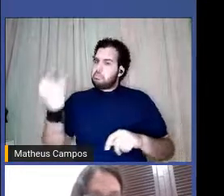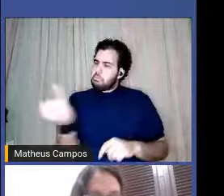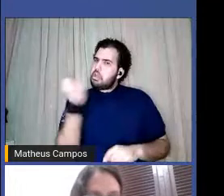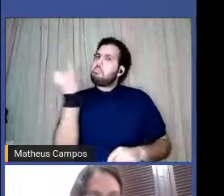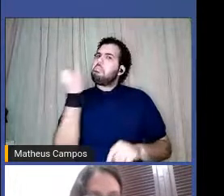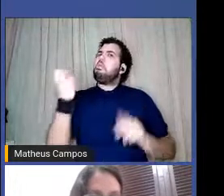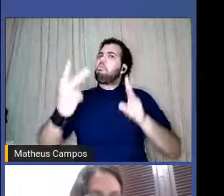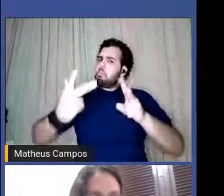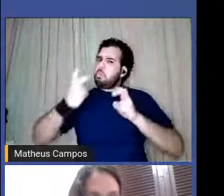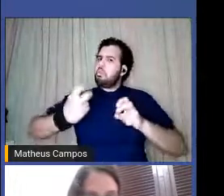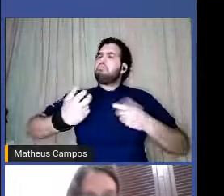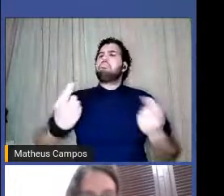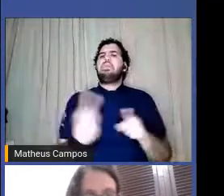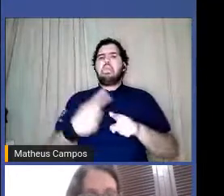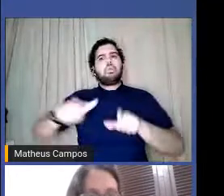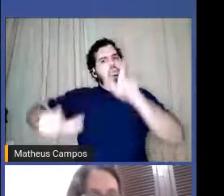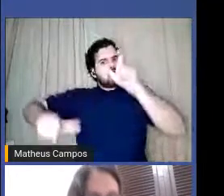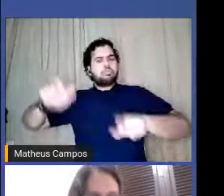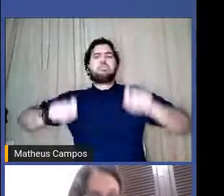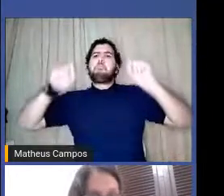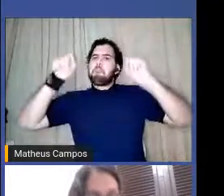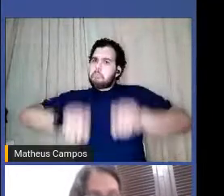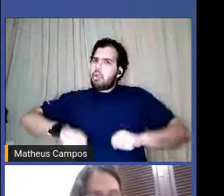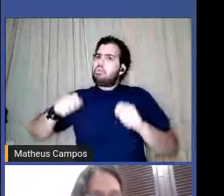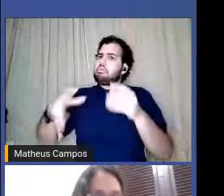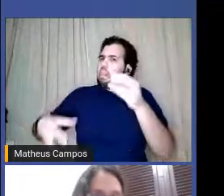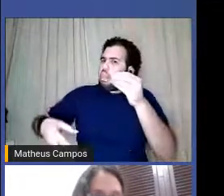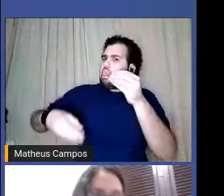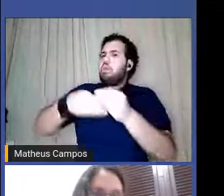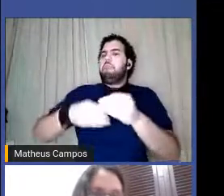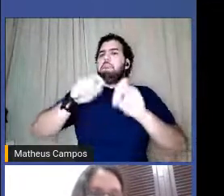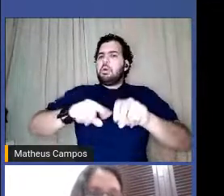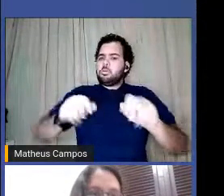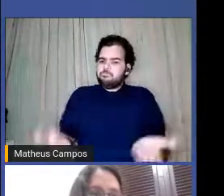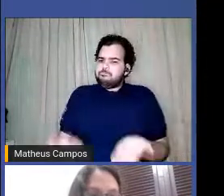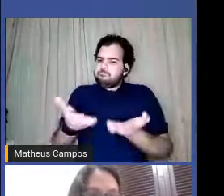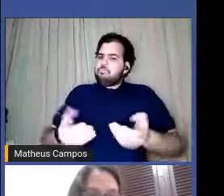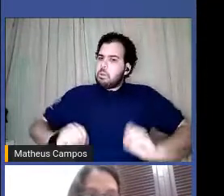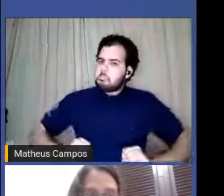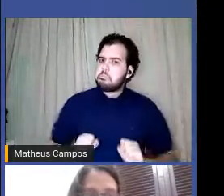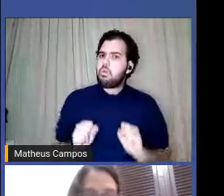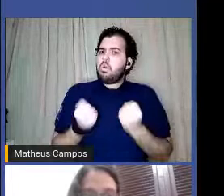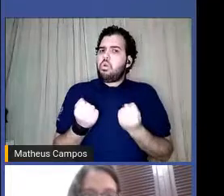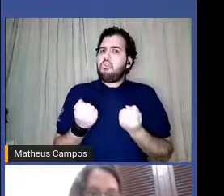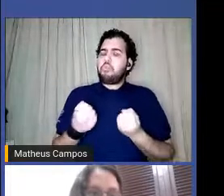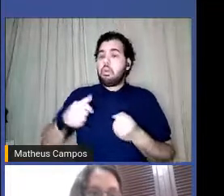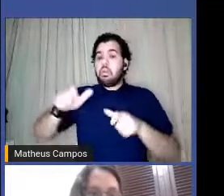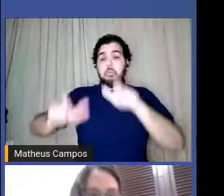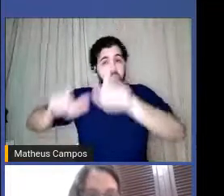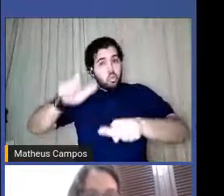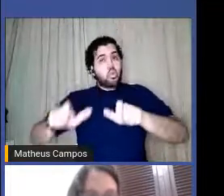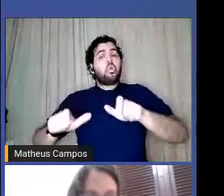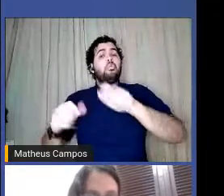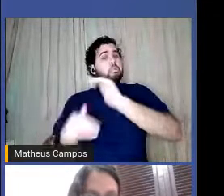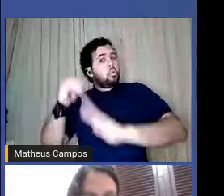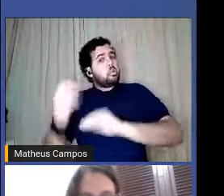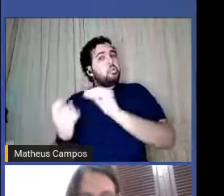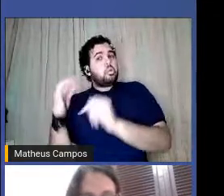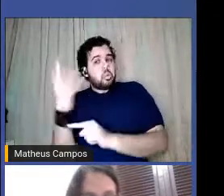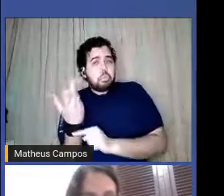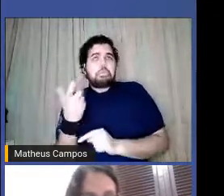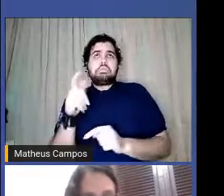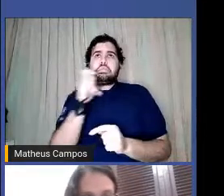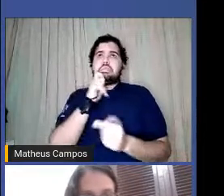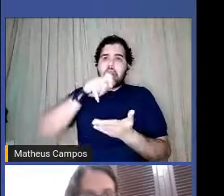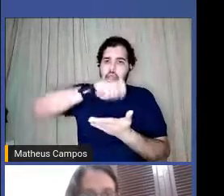principalmente das pessoas que podem contribuir, que podem fortalecer artistas que têm, muitas vezes, na escrita ou em